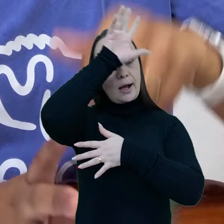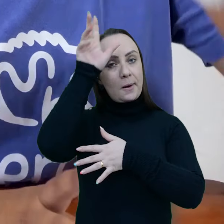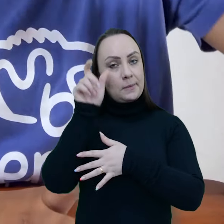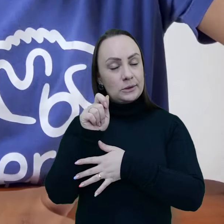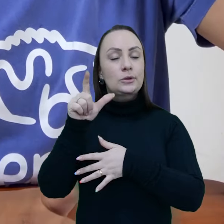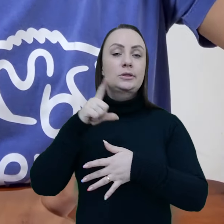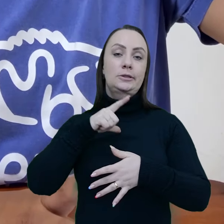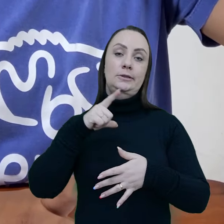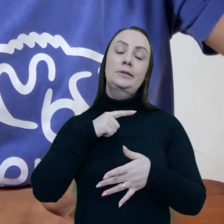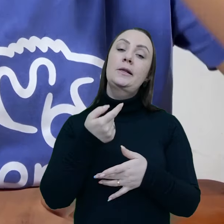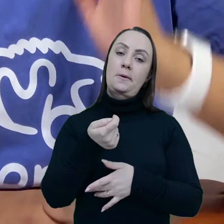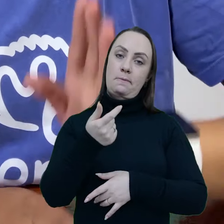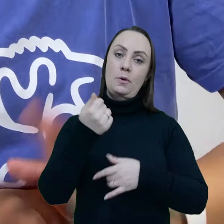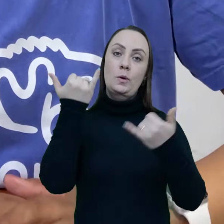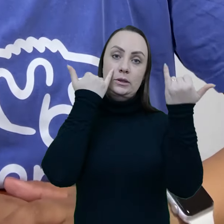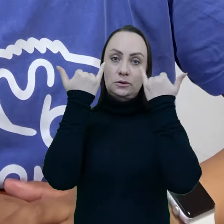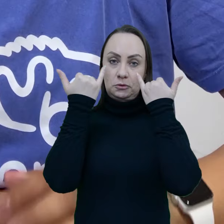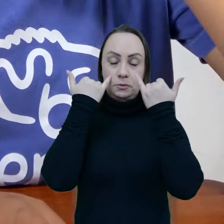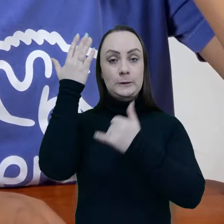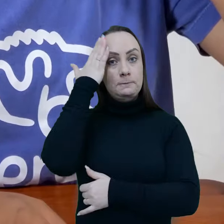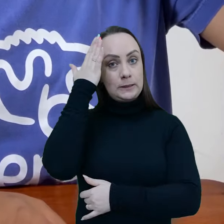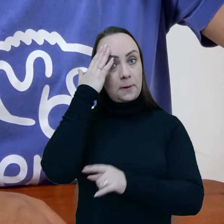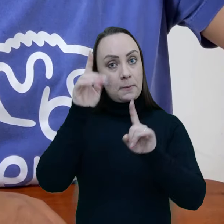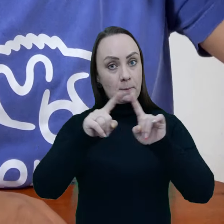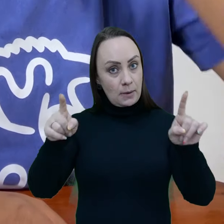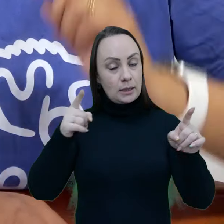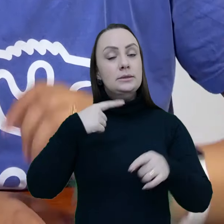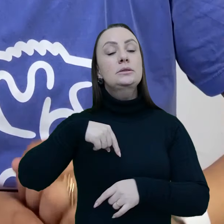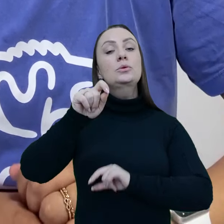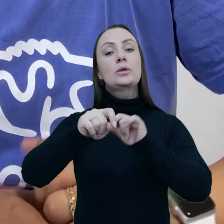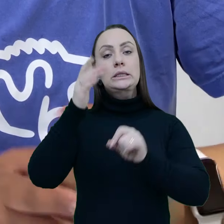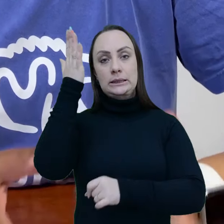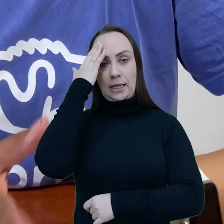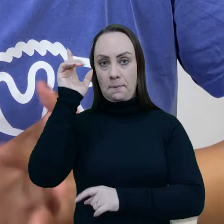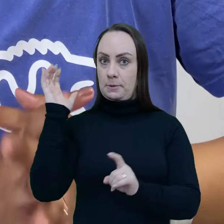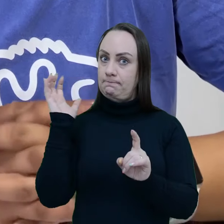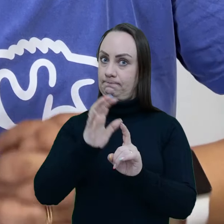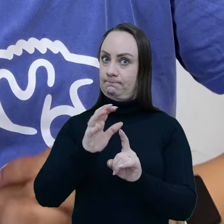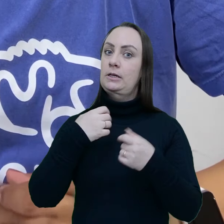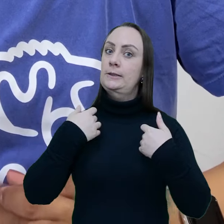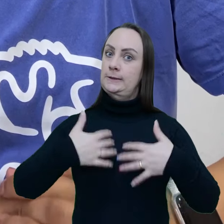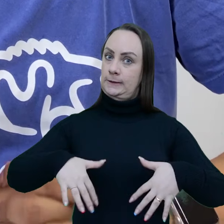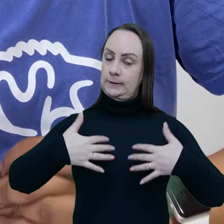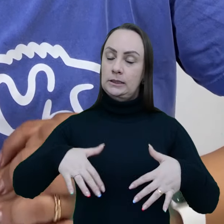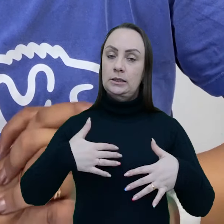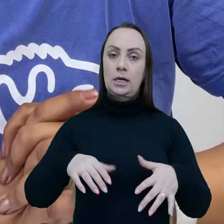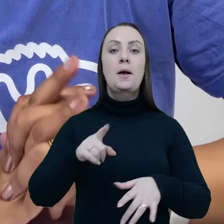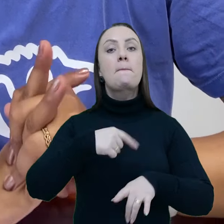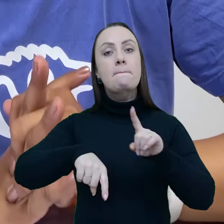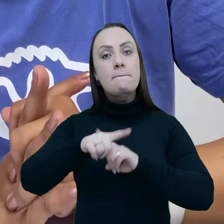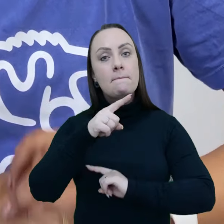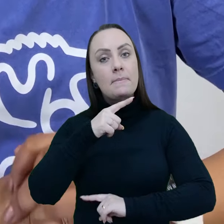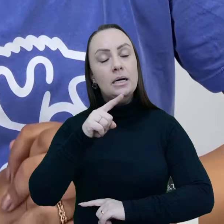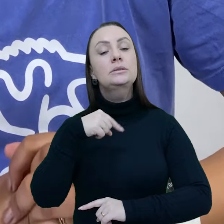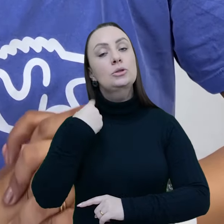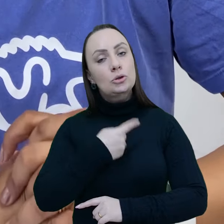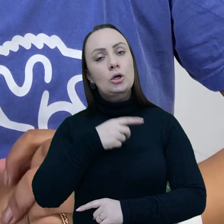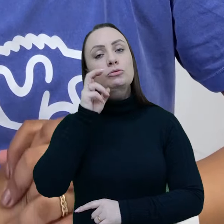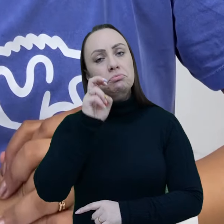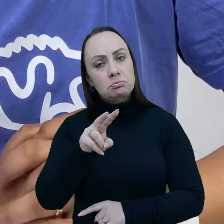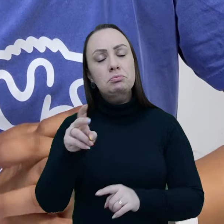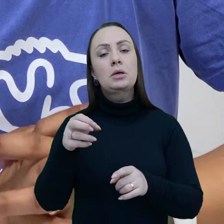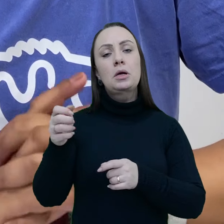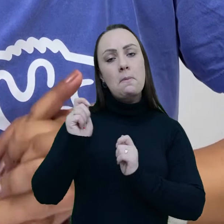costa amazônica, a gente tem poucos dados para discutir sobre isso. Entretanto, se sabe que é extremamente impactante. Mas